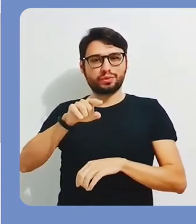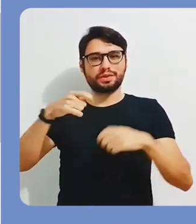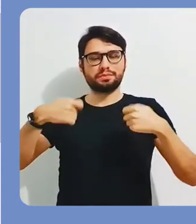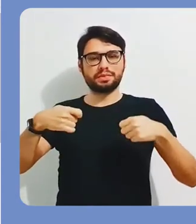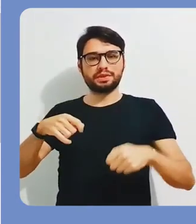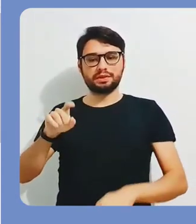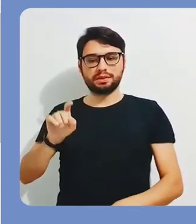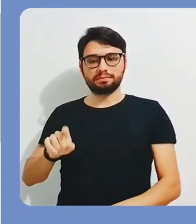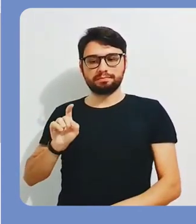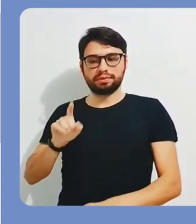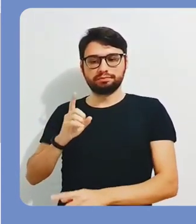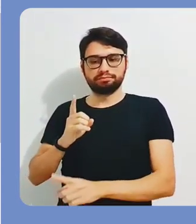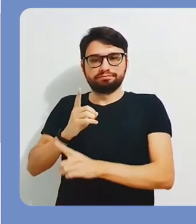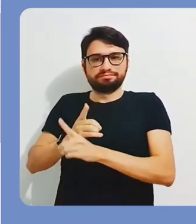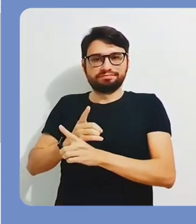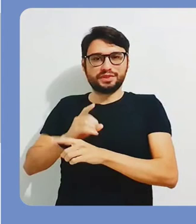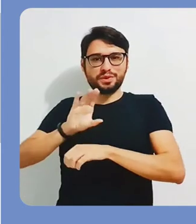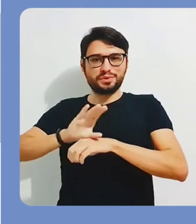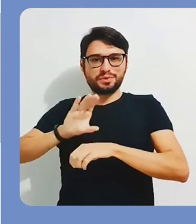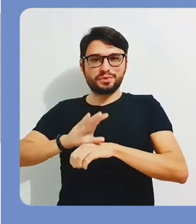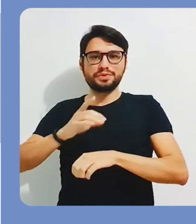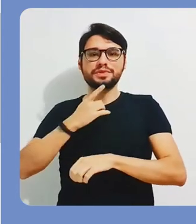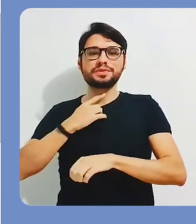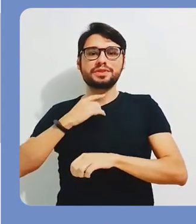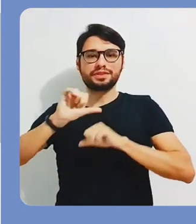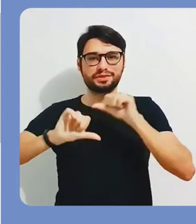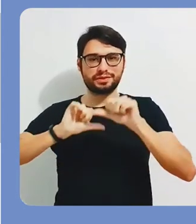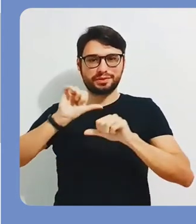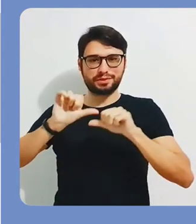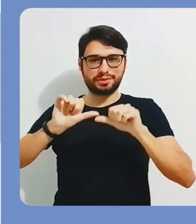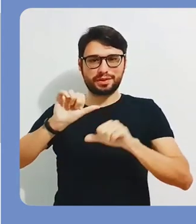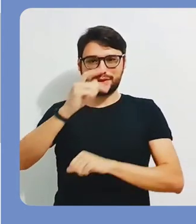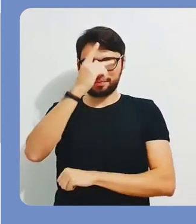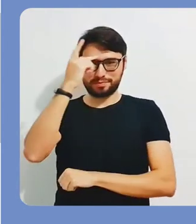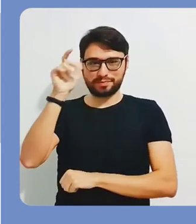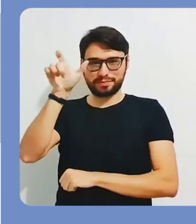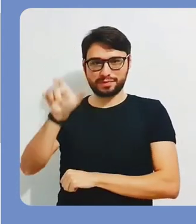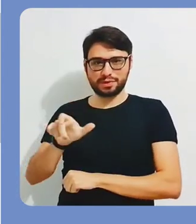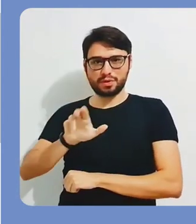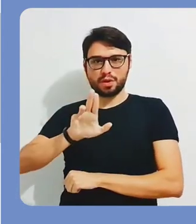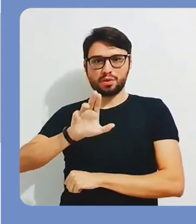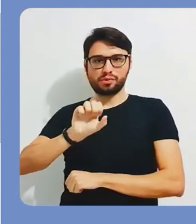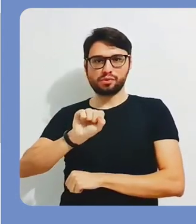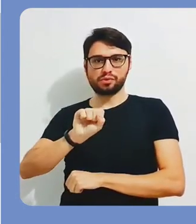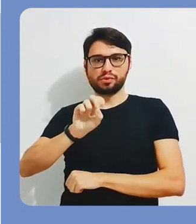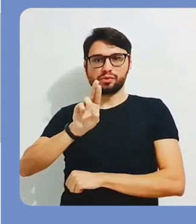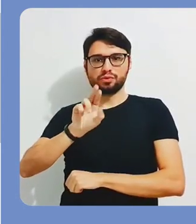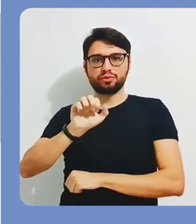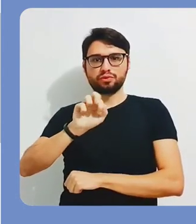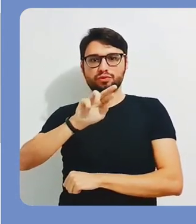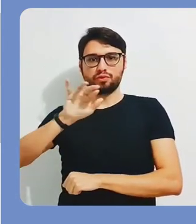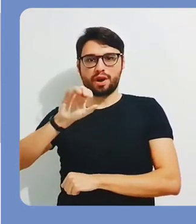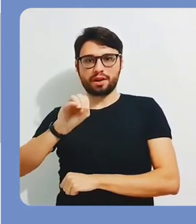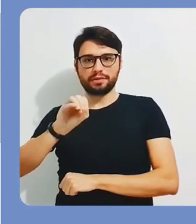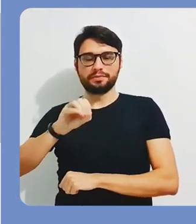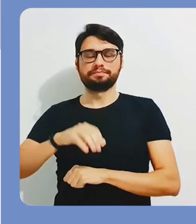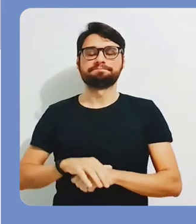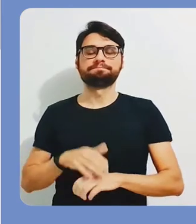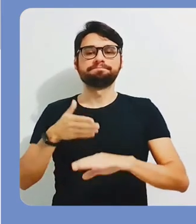seus cursos, que é onde você está inscrito, você deve localizar o curso que você deseja fazer a alteração do usuário.